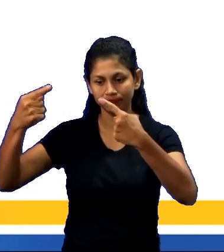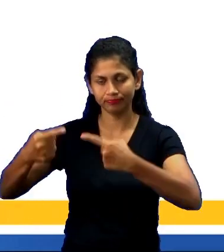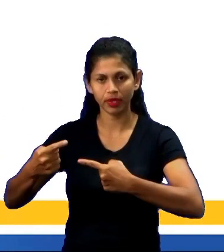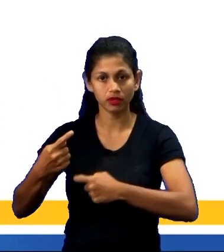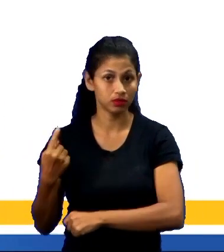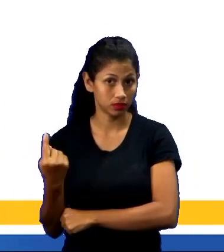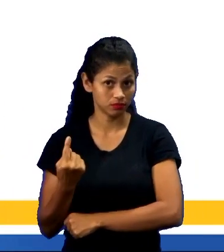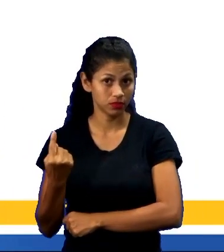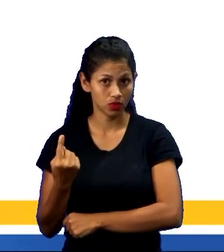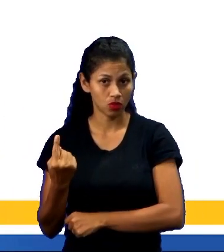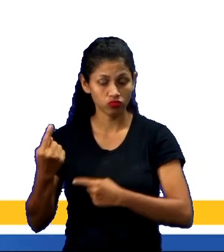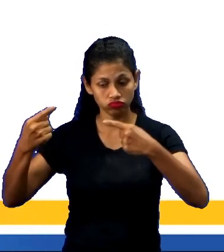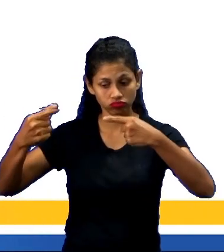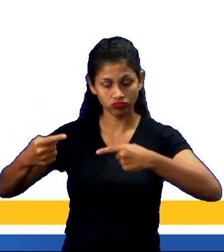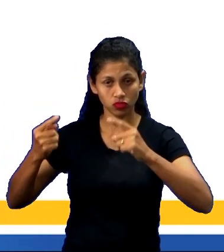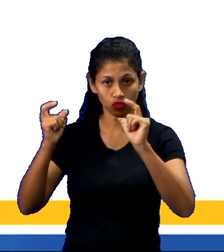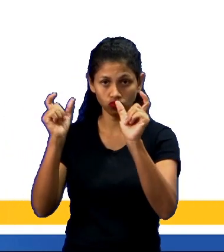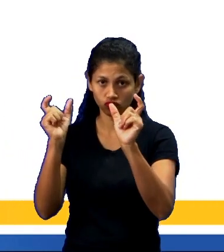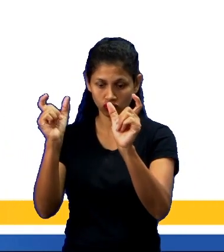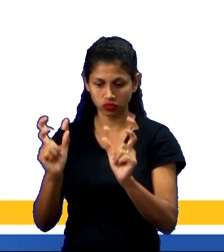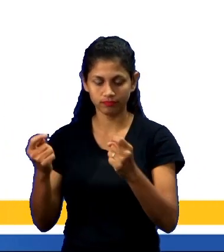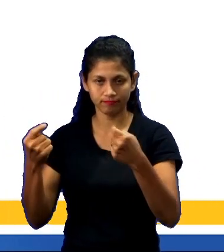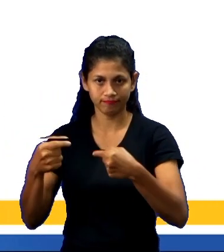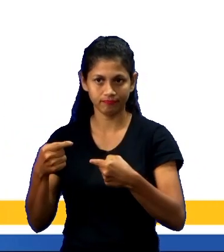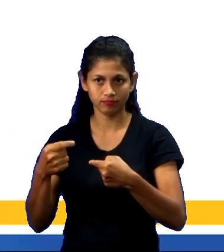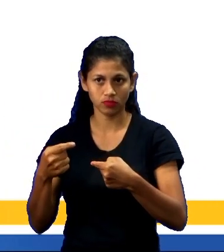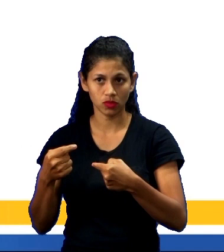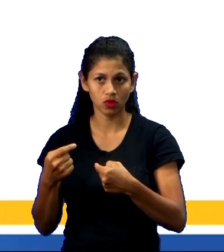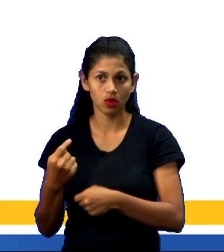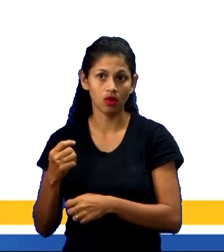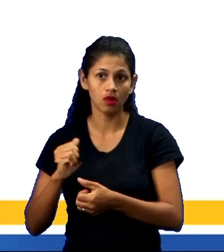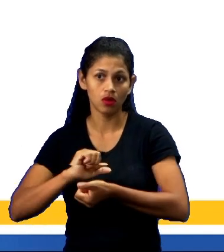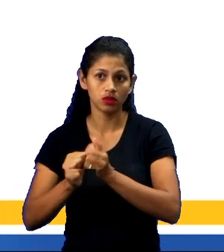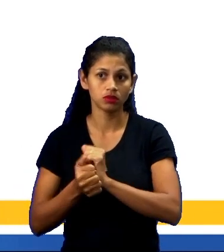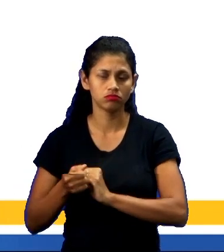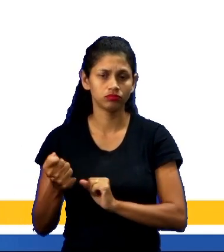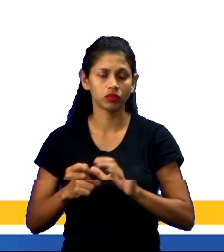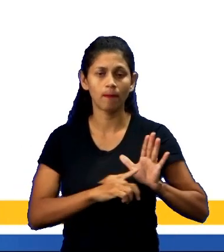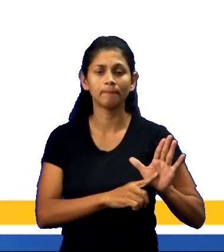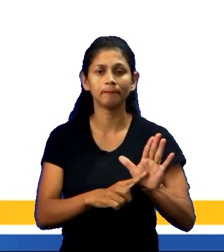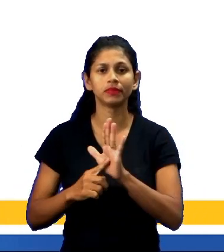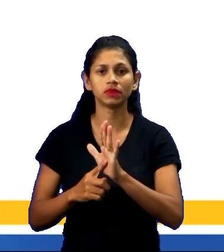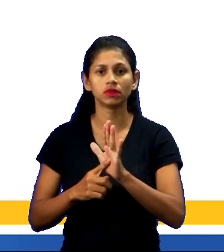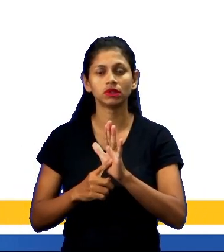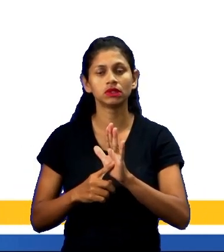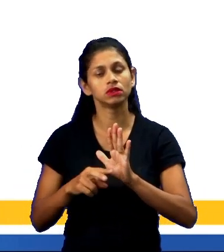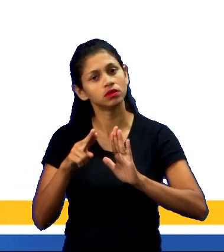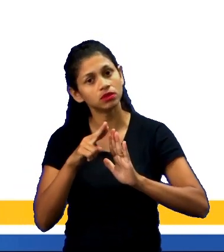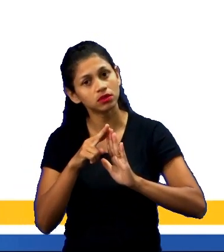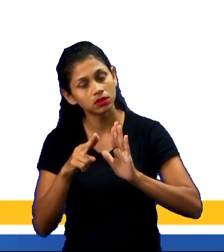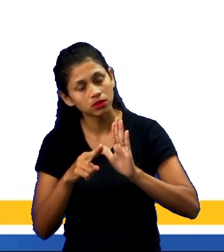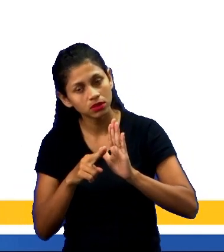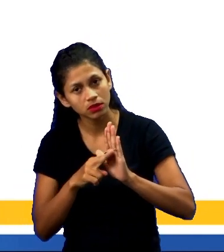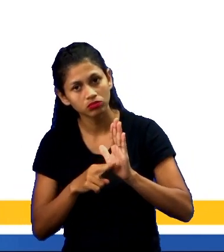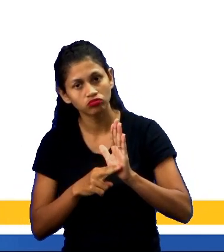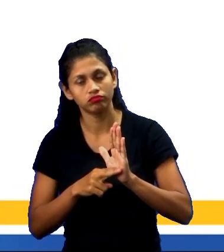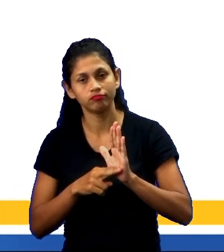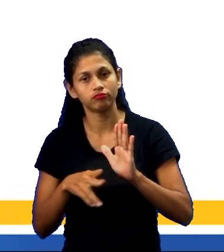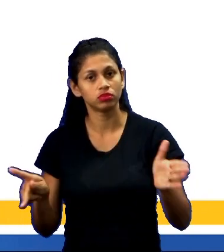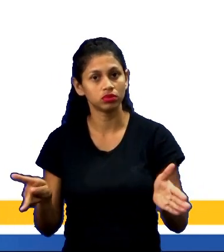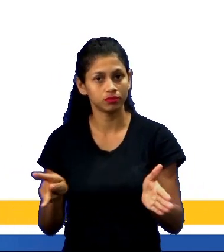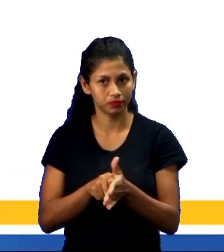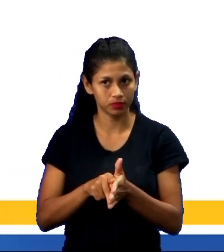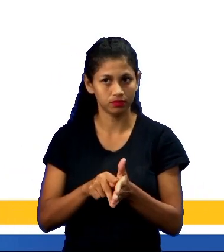Da mesma forma que os esportes coletivos, os esportes individuais também apresentam métricas, metas e regras próprias.